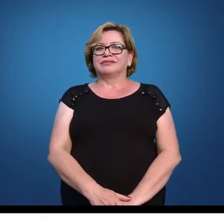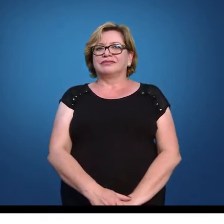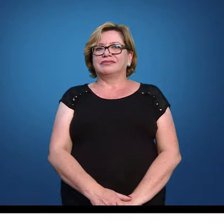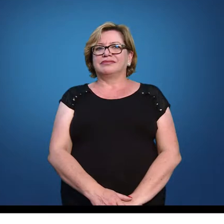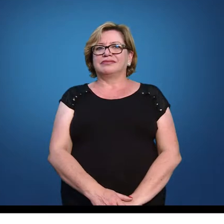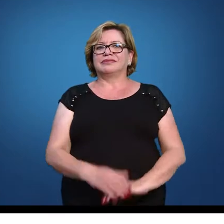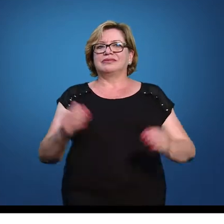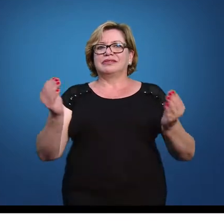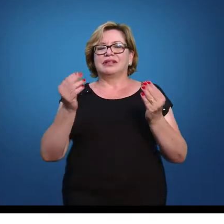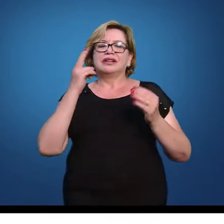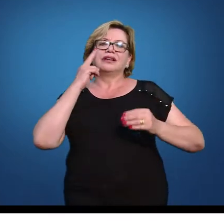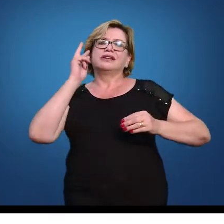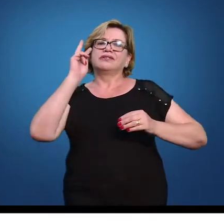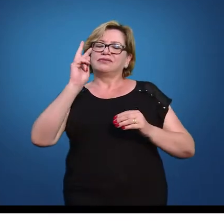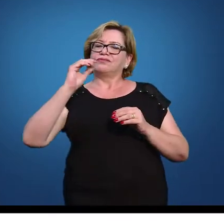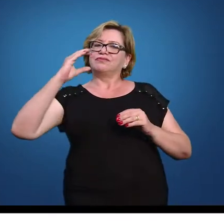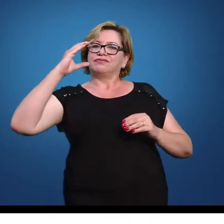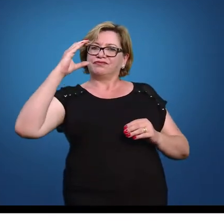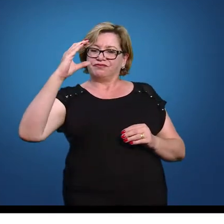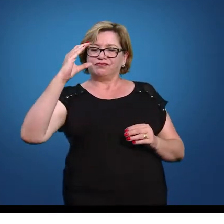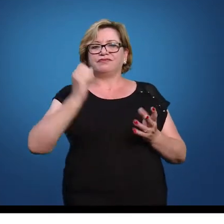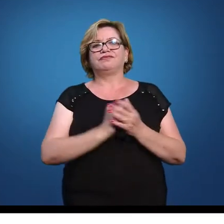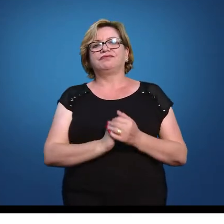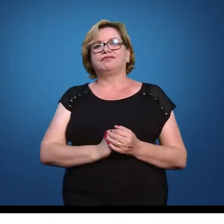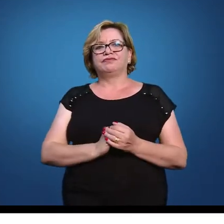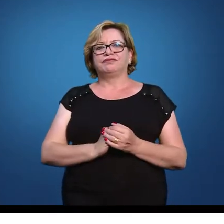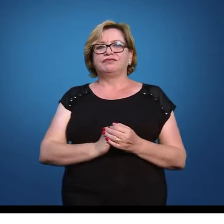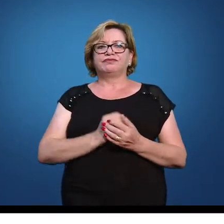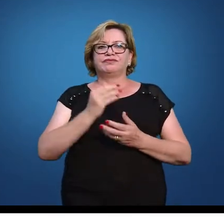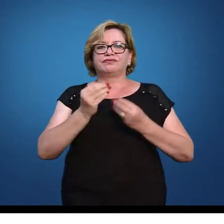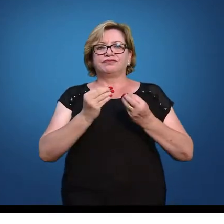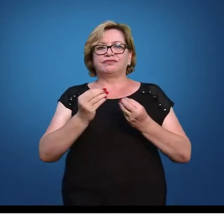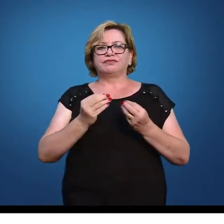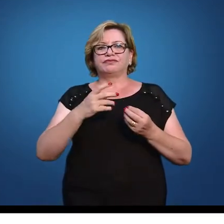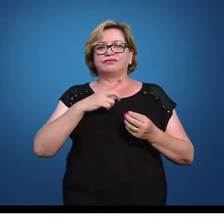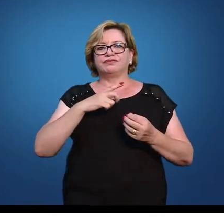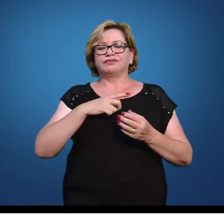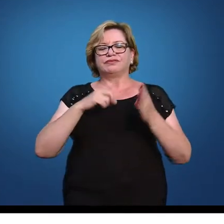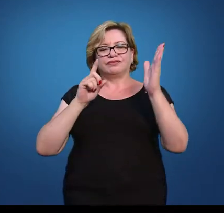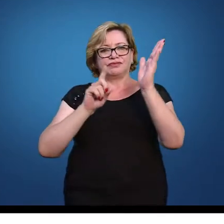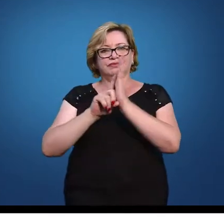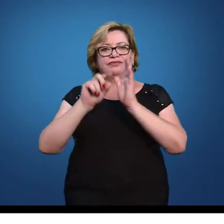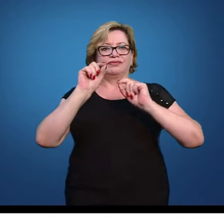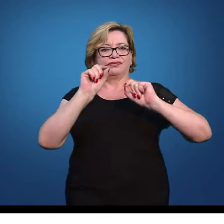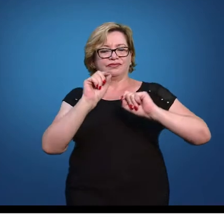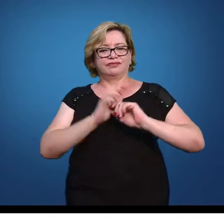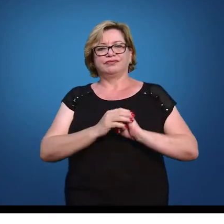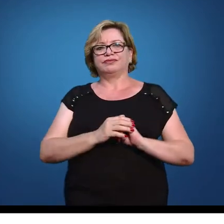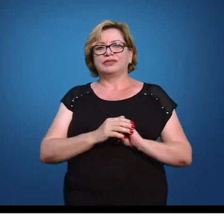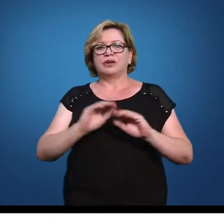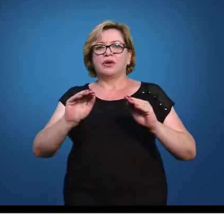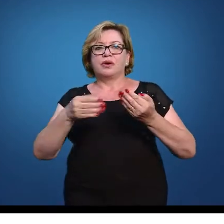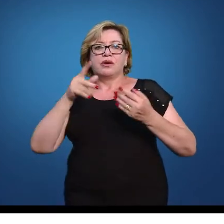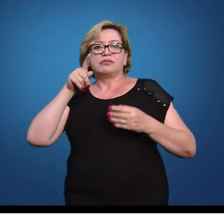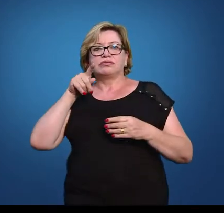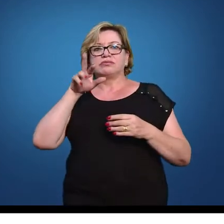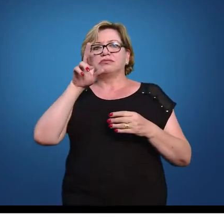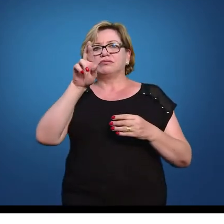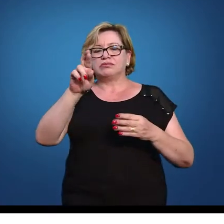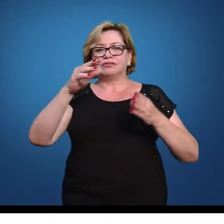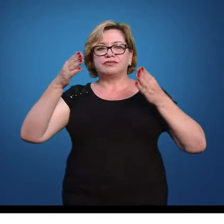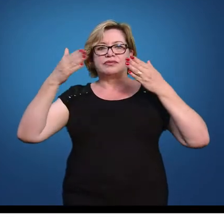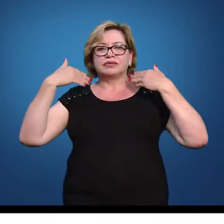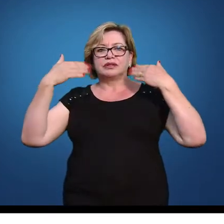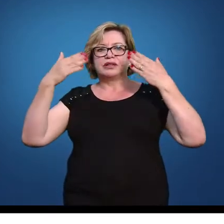Vamos analisar a letra C. Na letra C, a gente tem a seguinte pergunta. Qual a probabilidade de temperatura